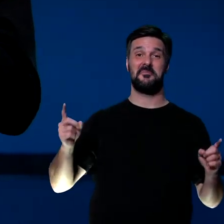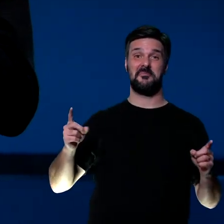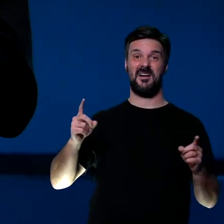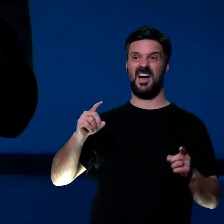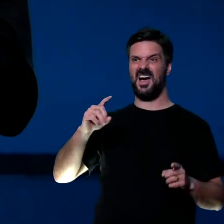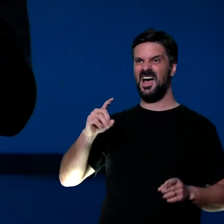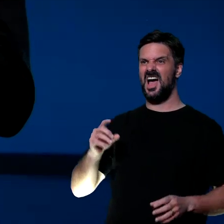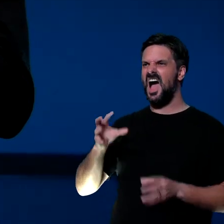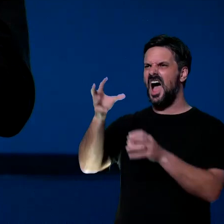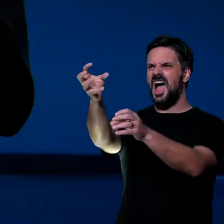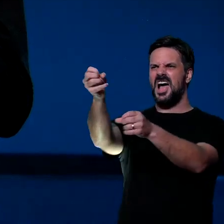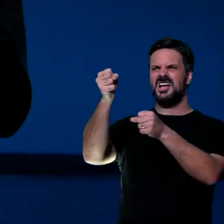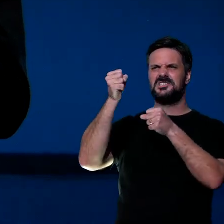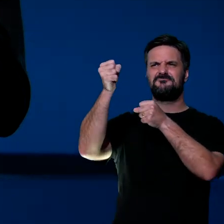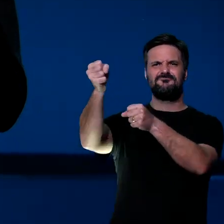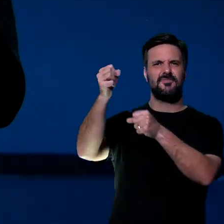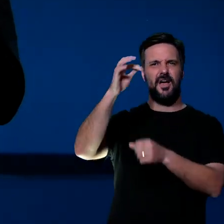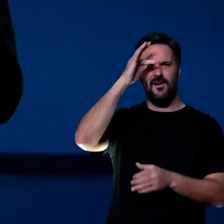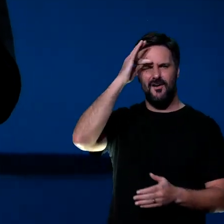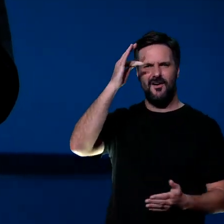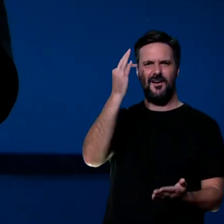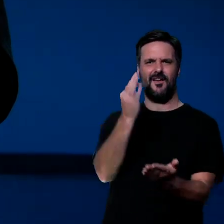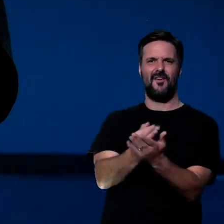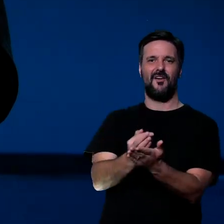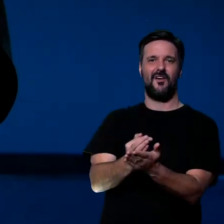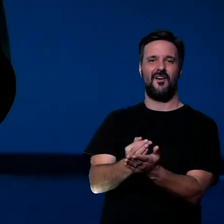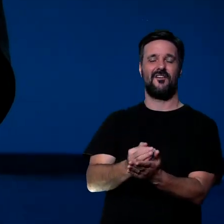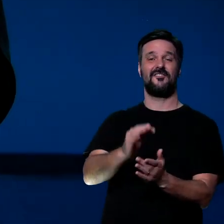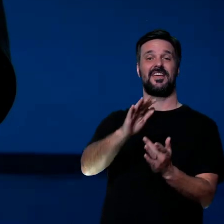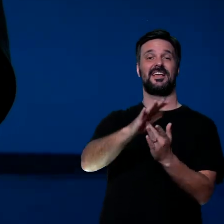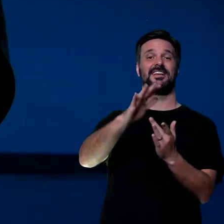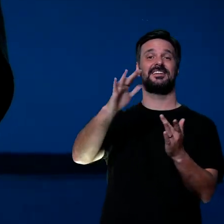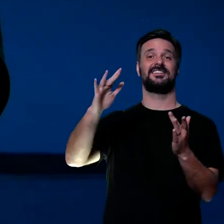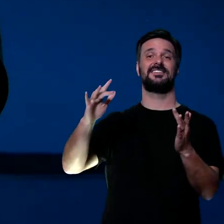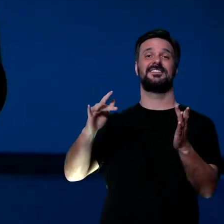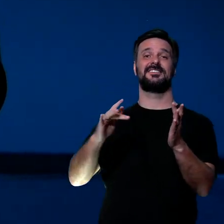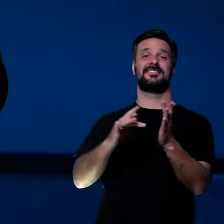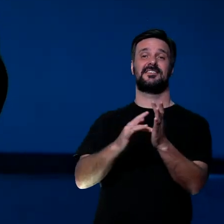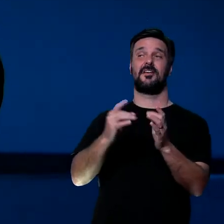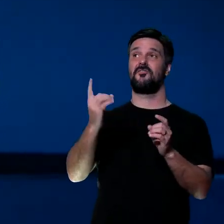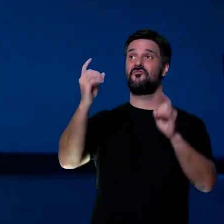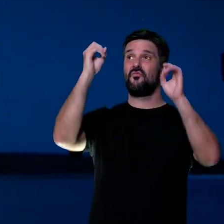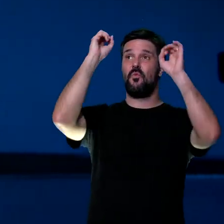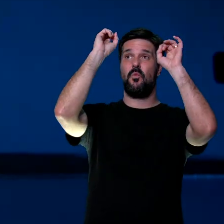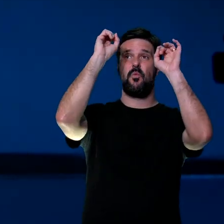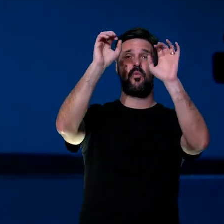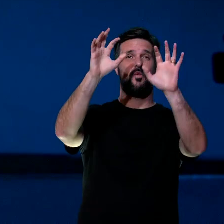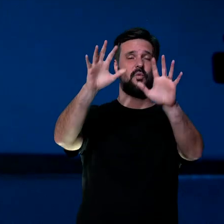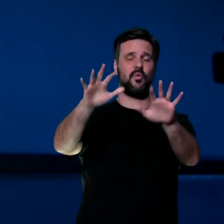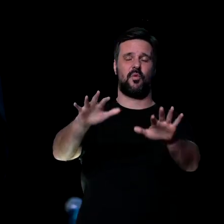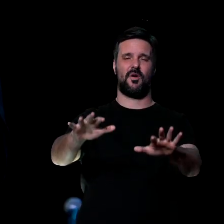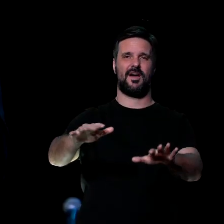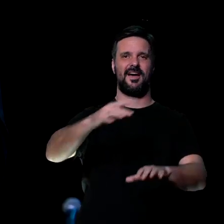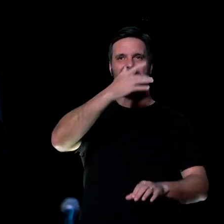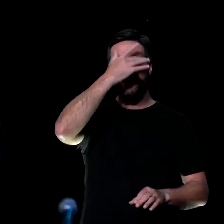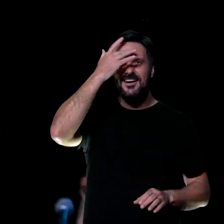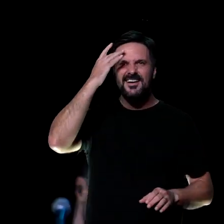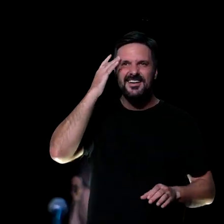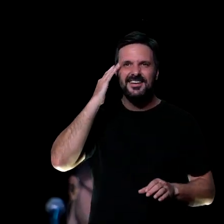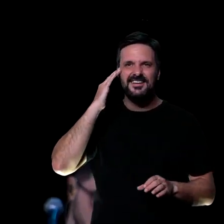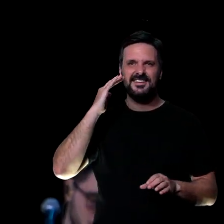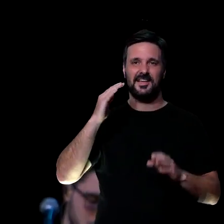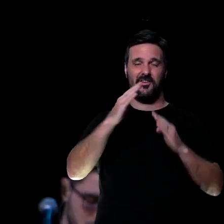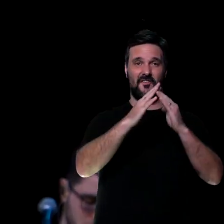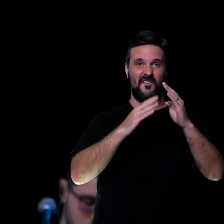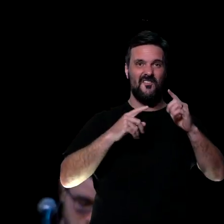depositando a confiança, e a fé no lugar certo, e assim a gente vai poder, abençoar quem está do nosso lado, e assim a gente vai ser, o que a